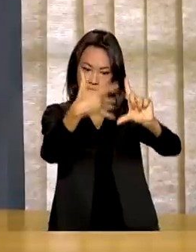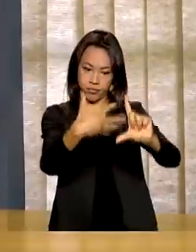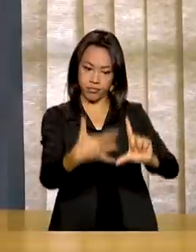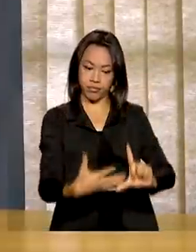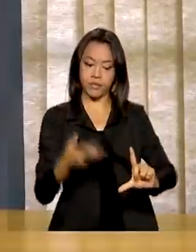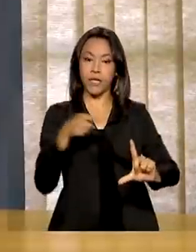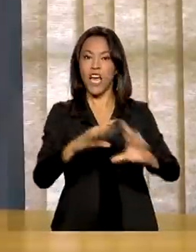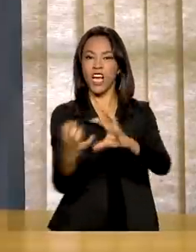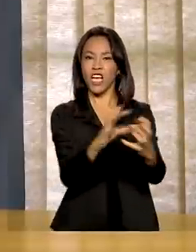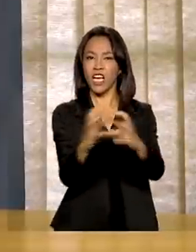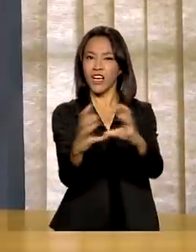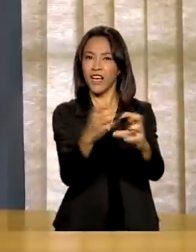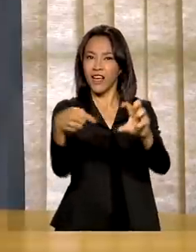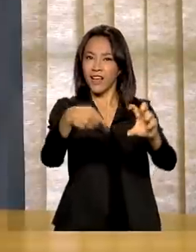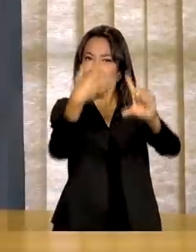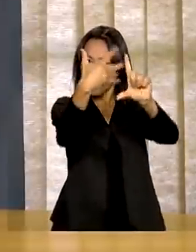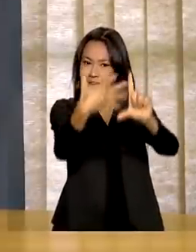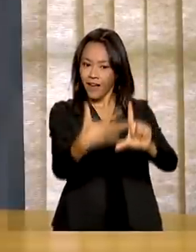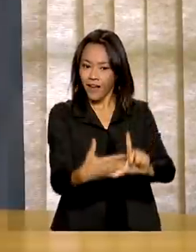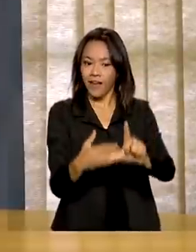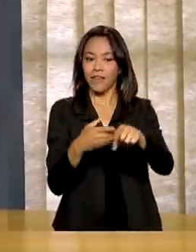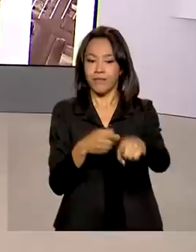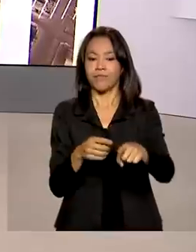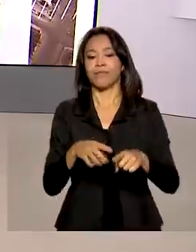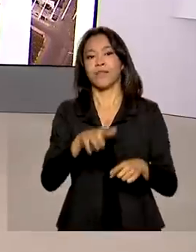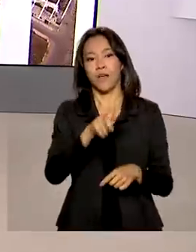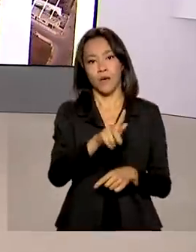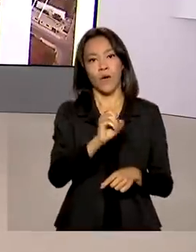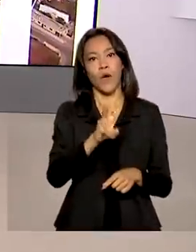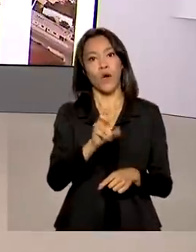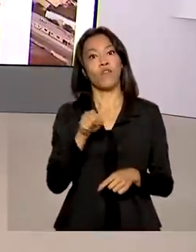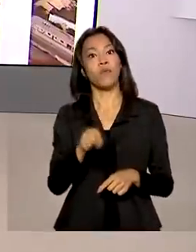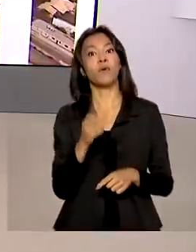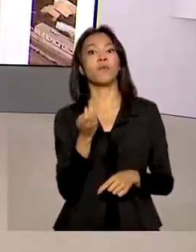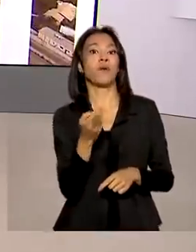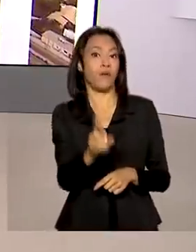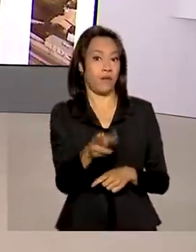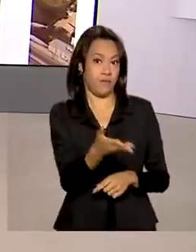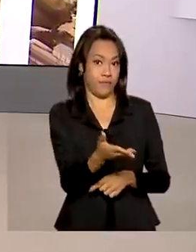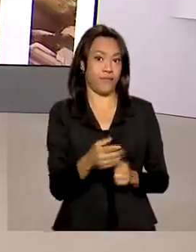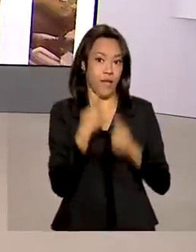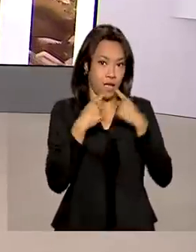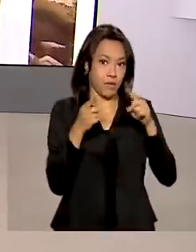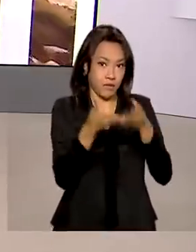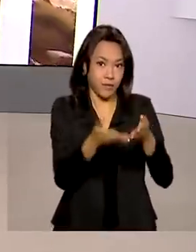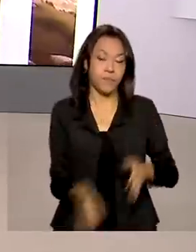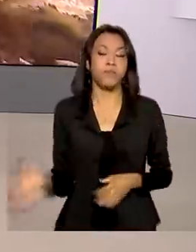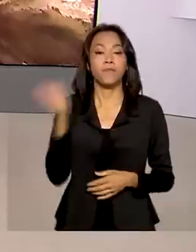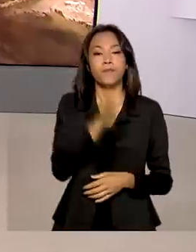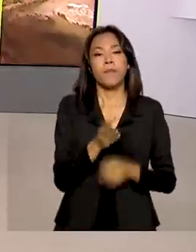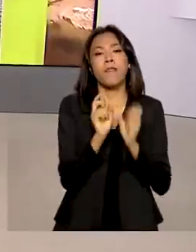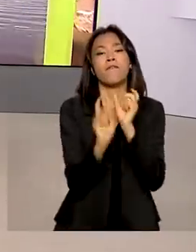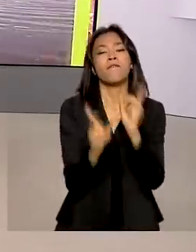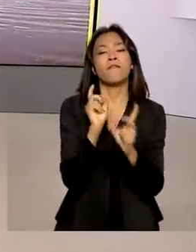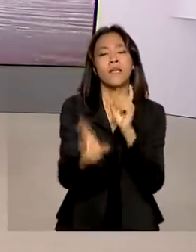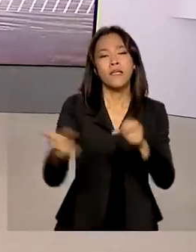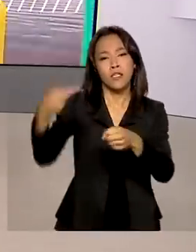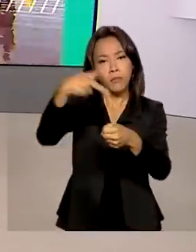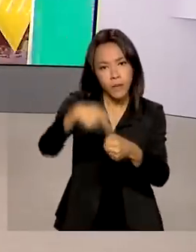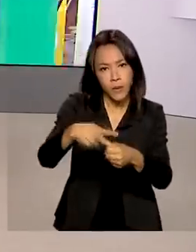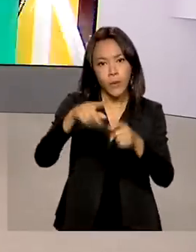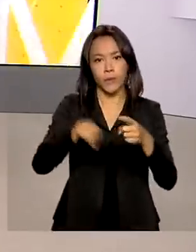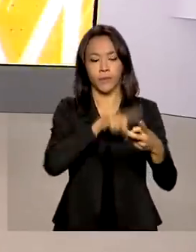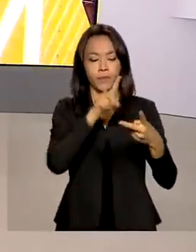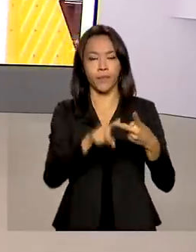governo federal, que é o consumidor.gov.br. A venda de petróleo e gás natural do pré